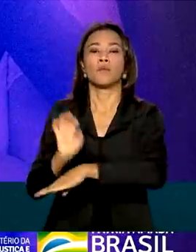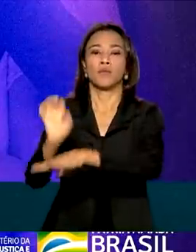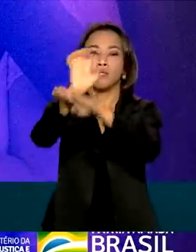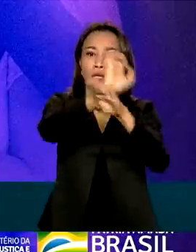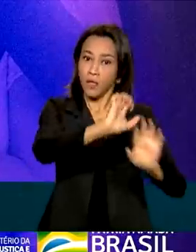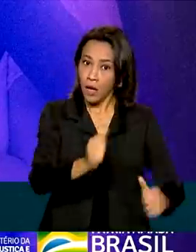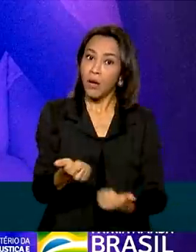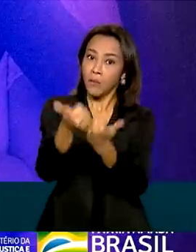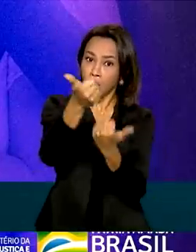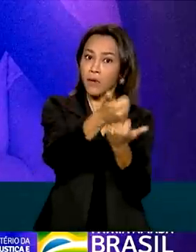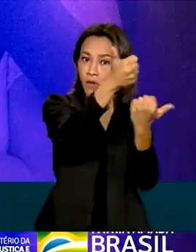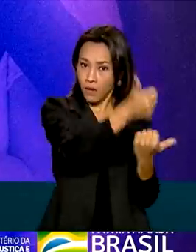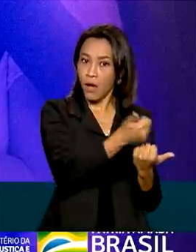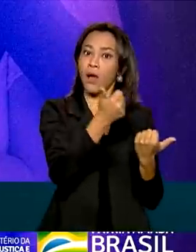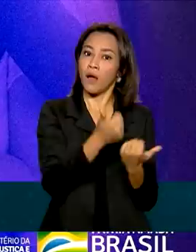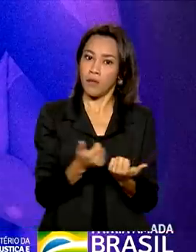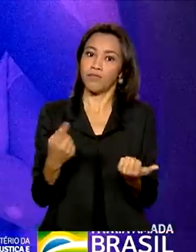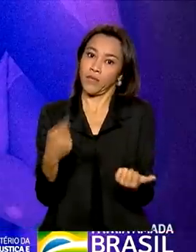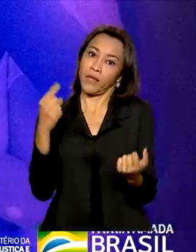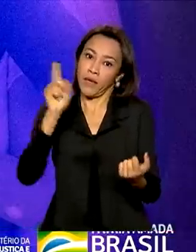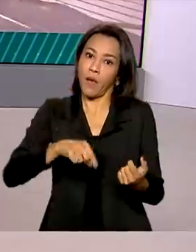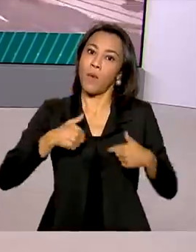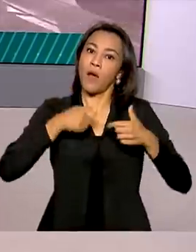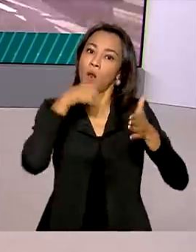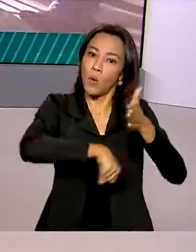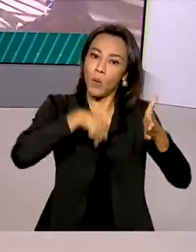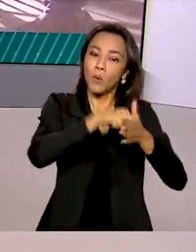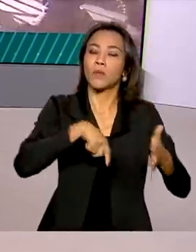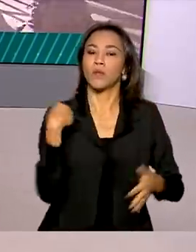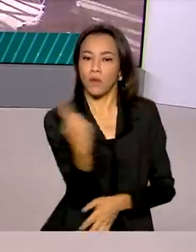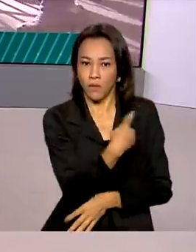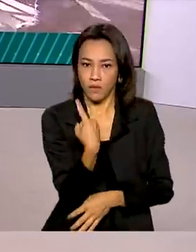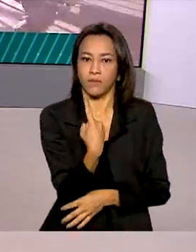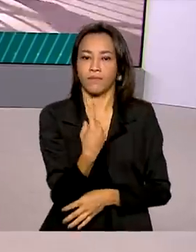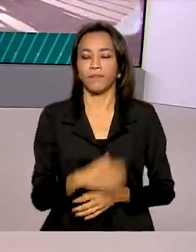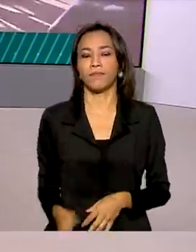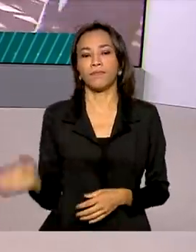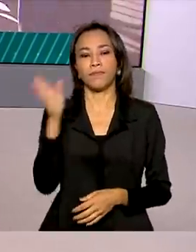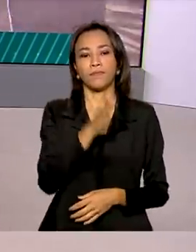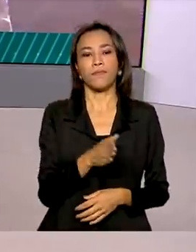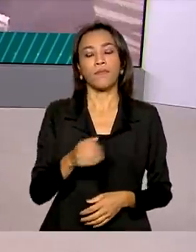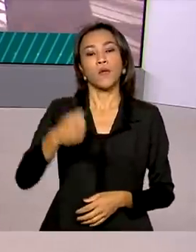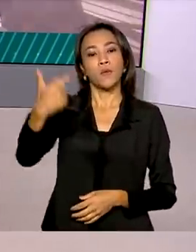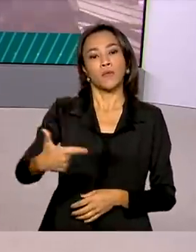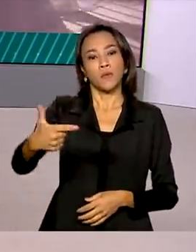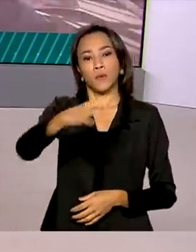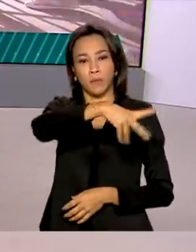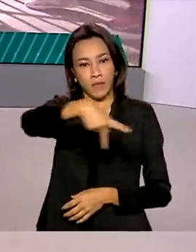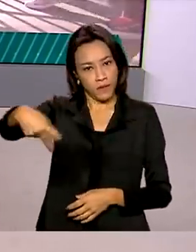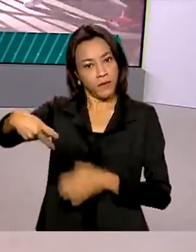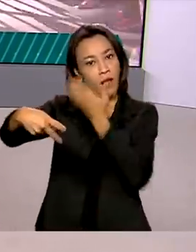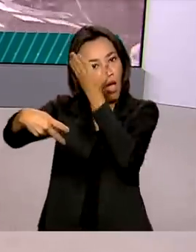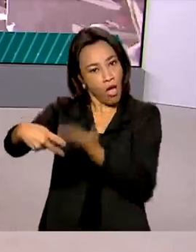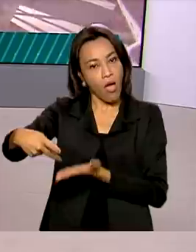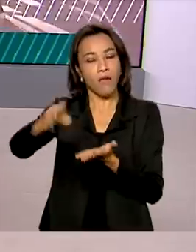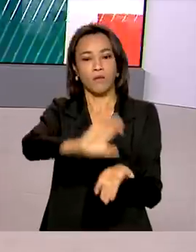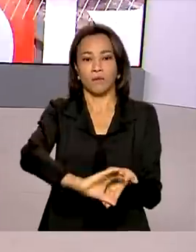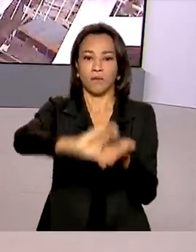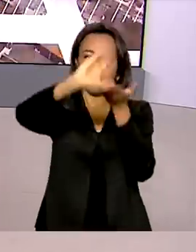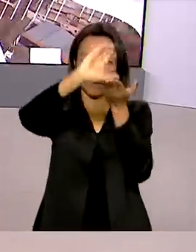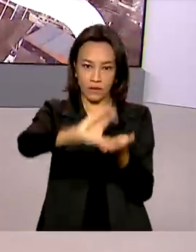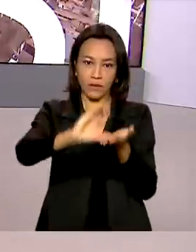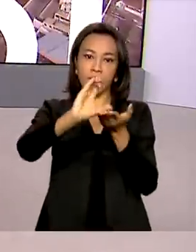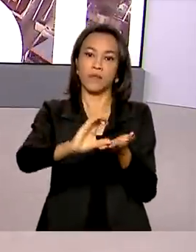estados nessa luta, que é uma luta de todos nós. O vice-presidente da República, que preside o Conselho Nacional da Amazônia Legal,